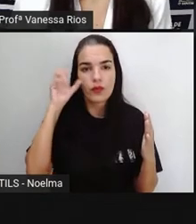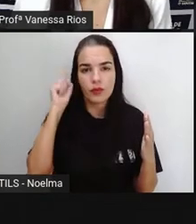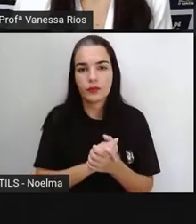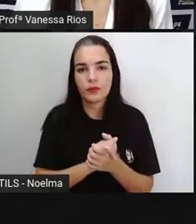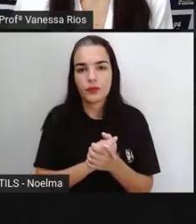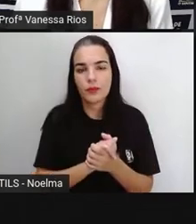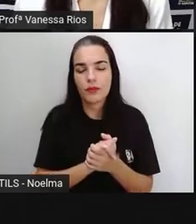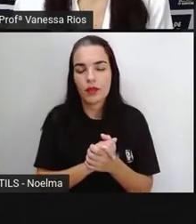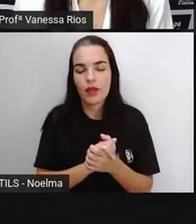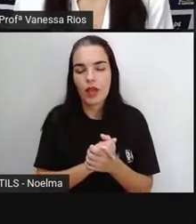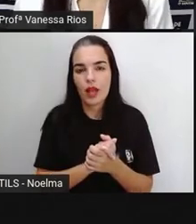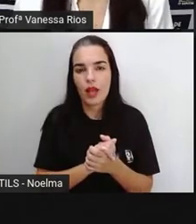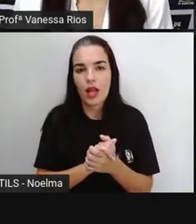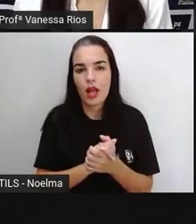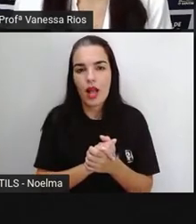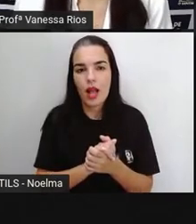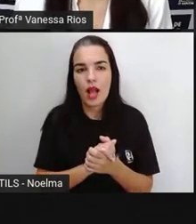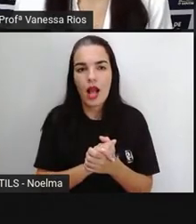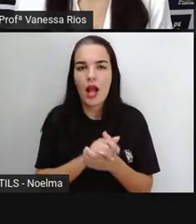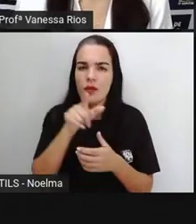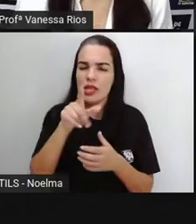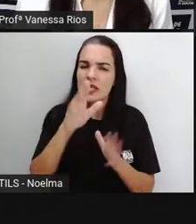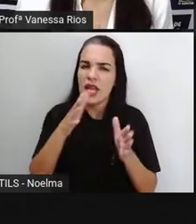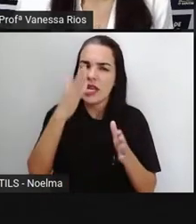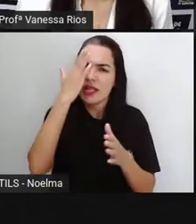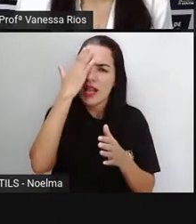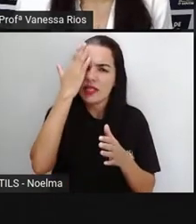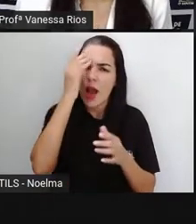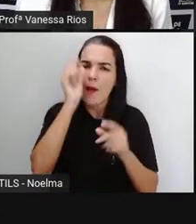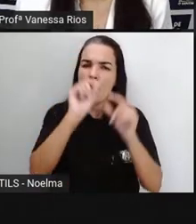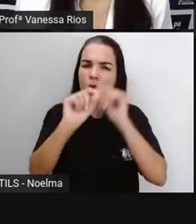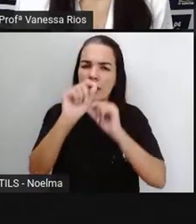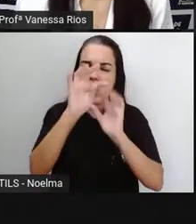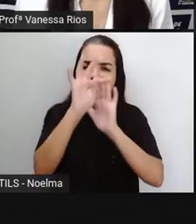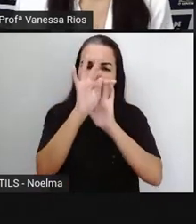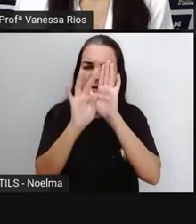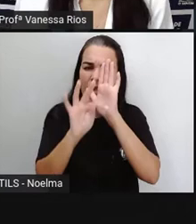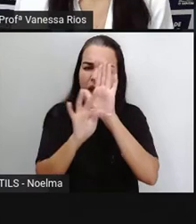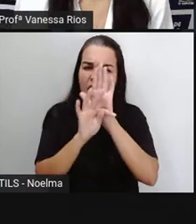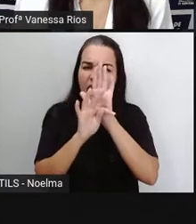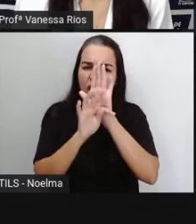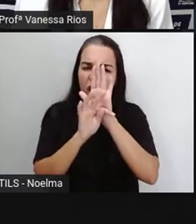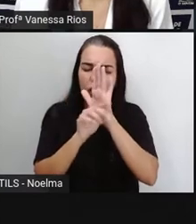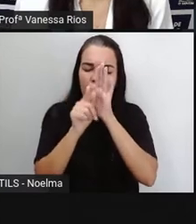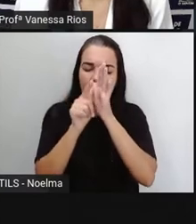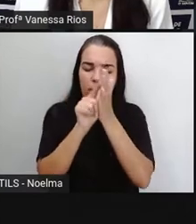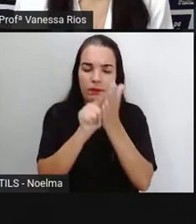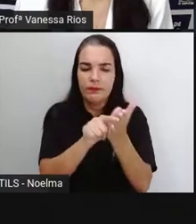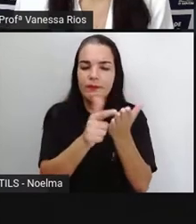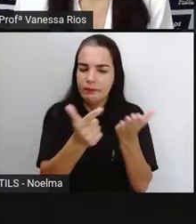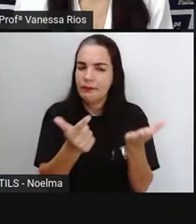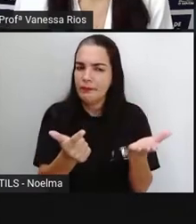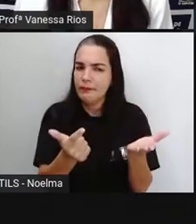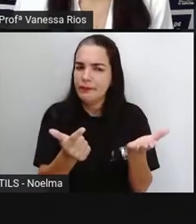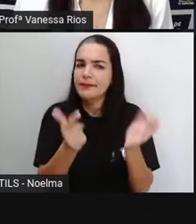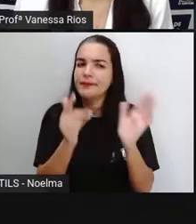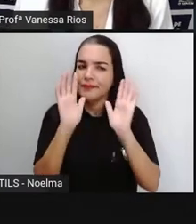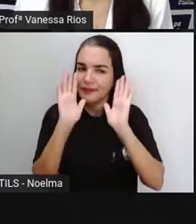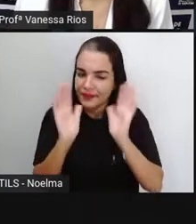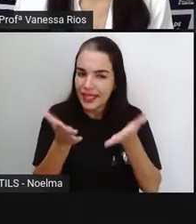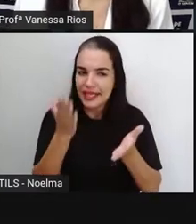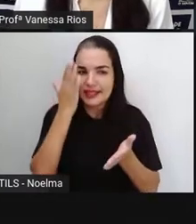E aí você já sabe, não é? O que são textos jornalísticos? Já sim. A gente já observou que os textos